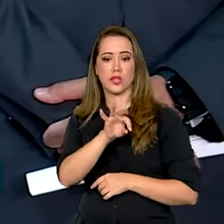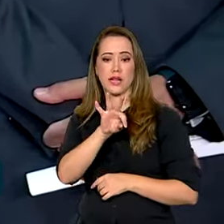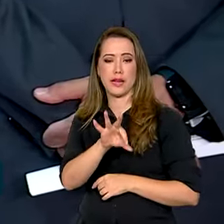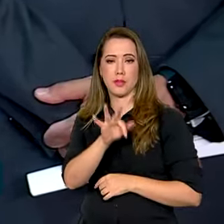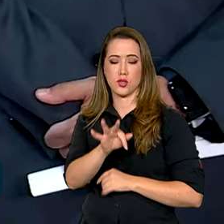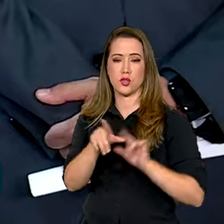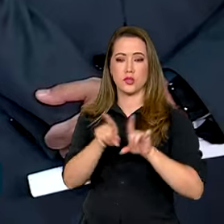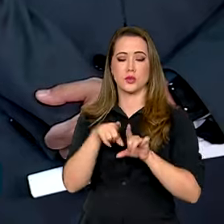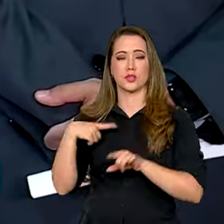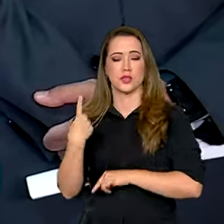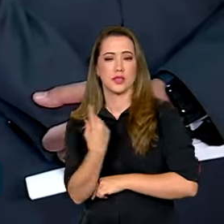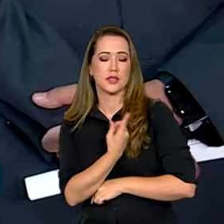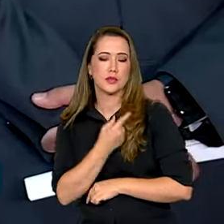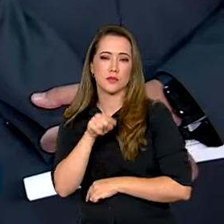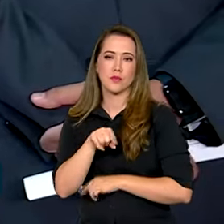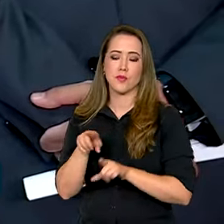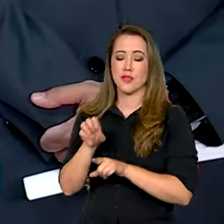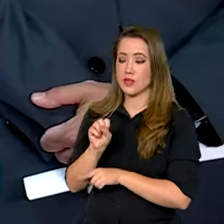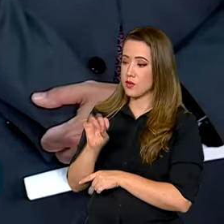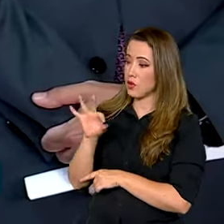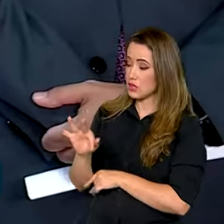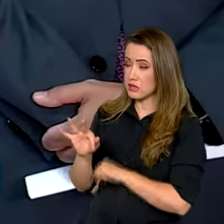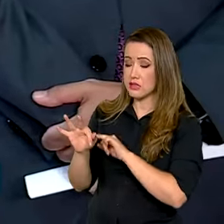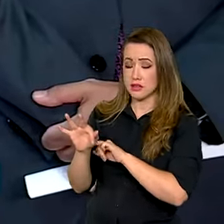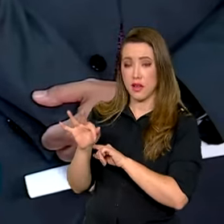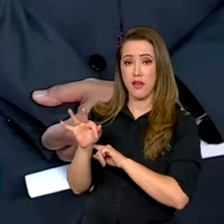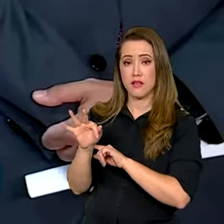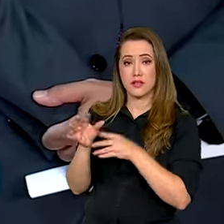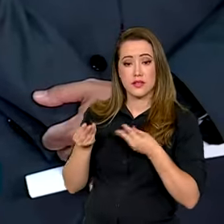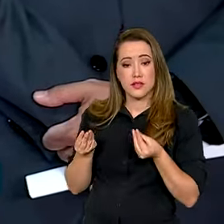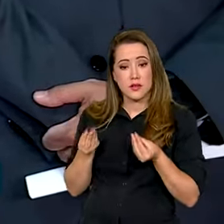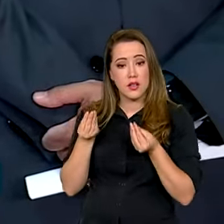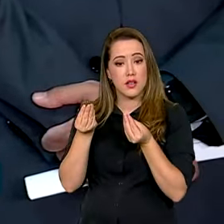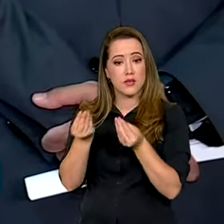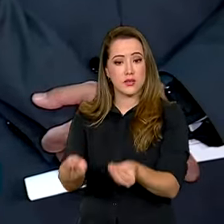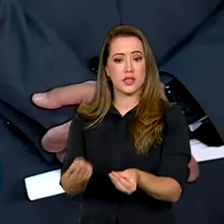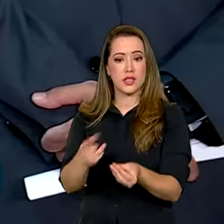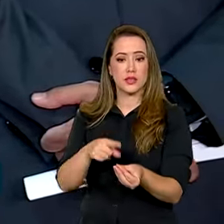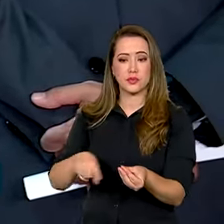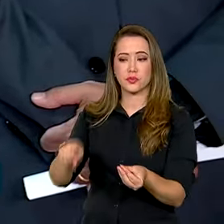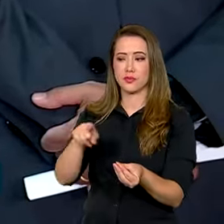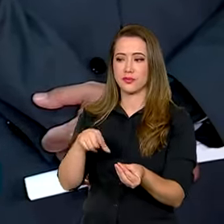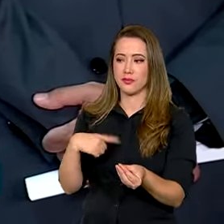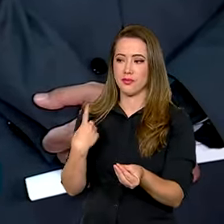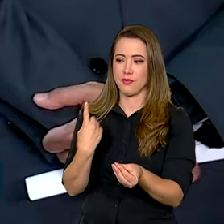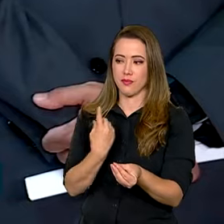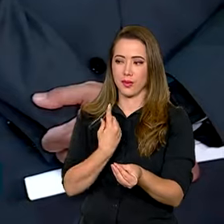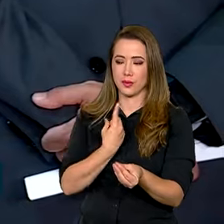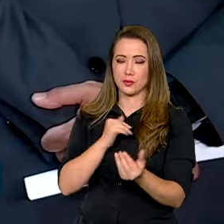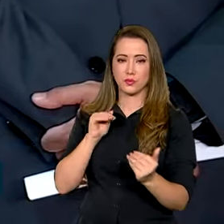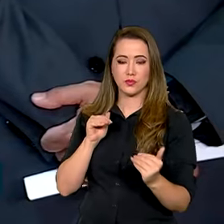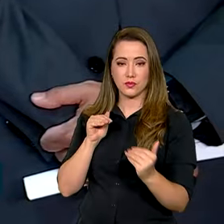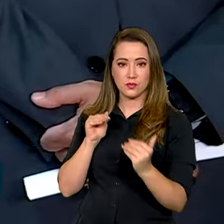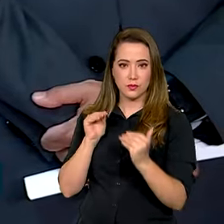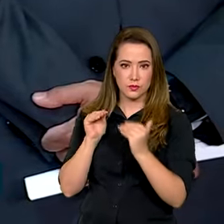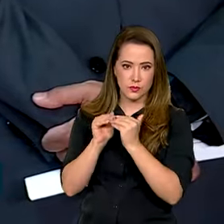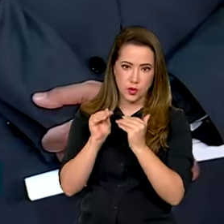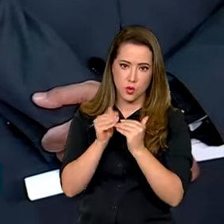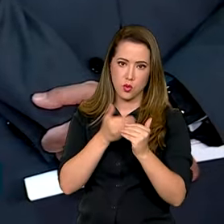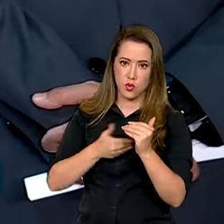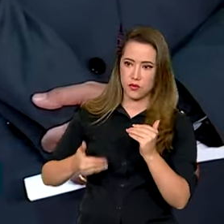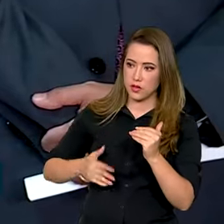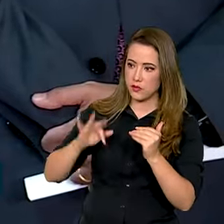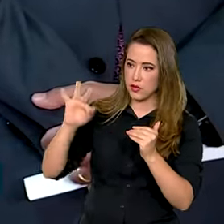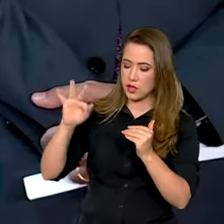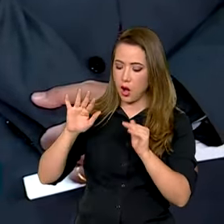de garantir essa coerência do governo com a